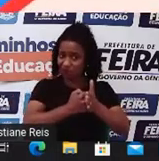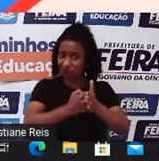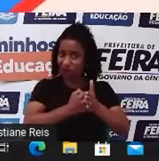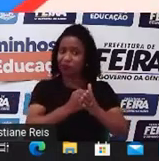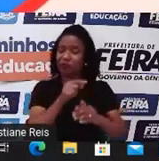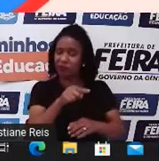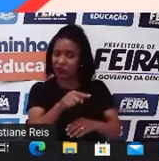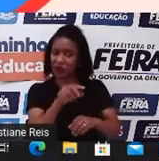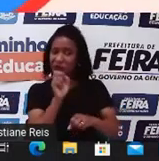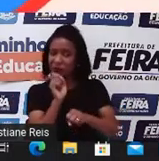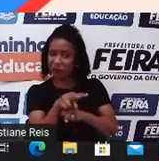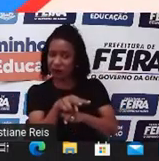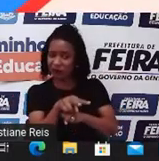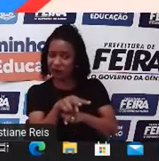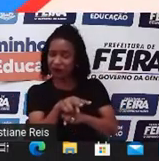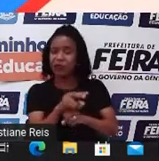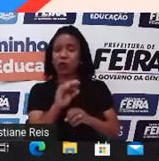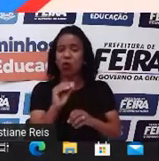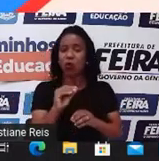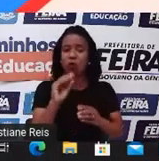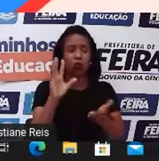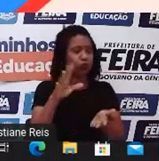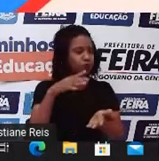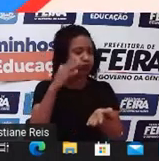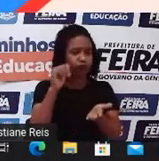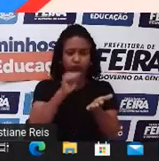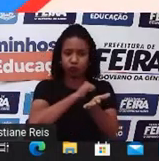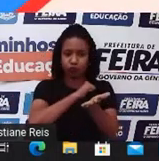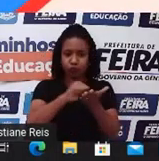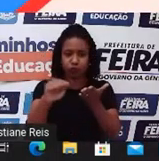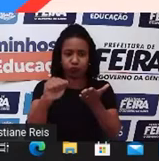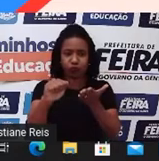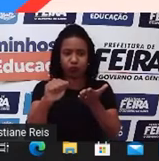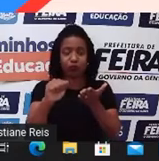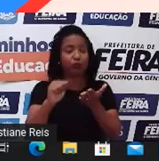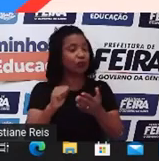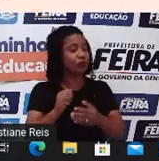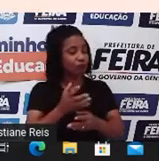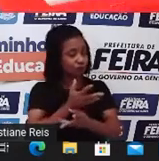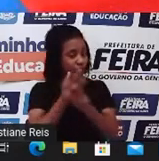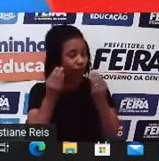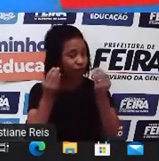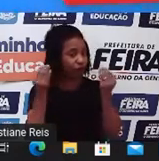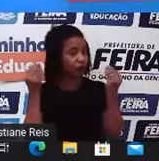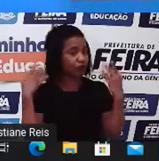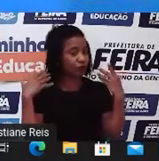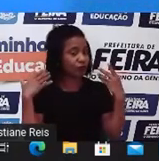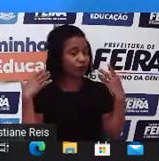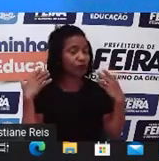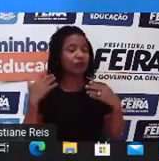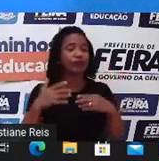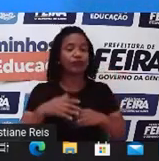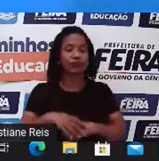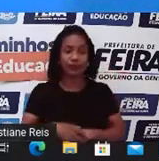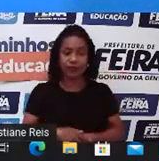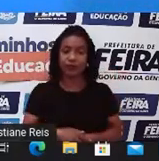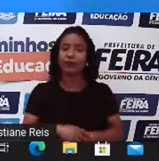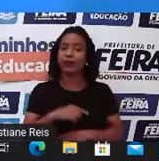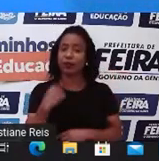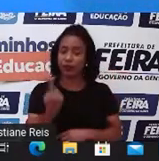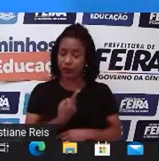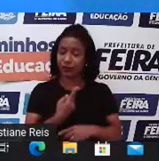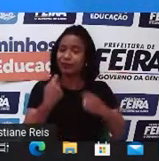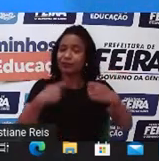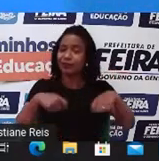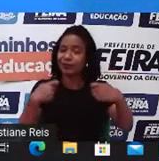ou simplesmente deletá-lo e esquecê-lo. Então, o nosso comportamento nessa situação deve ser este